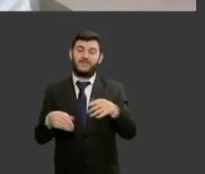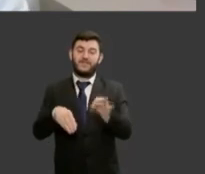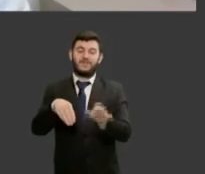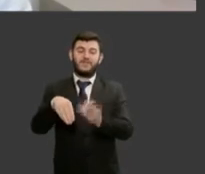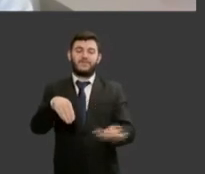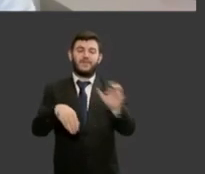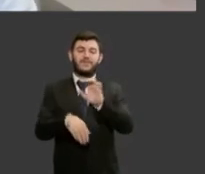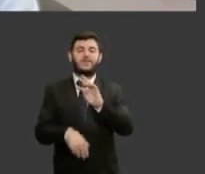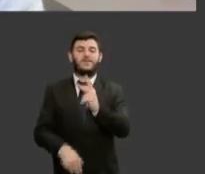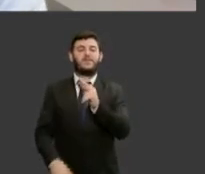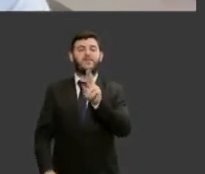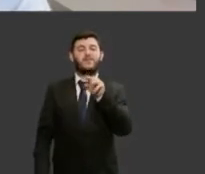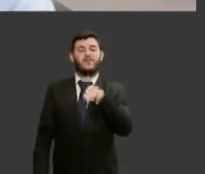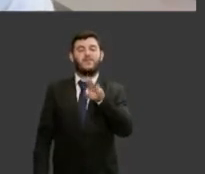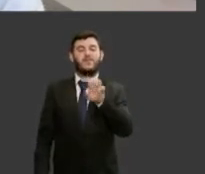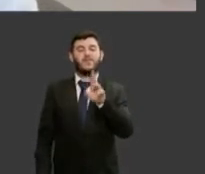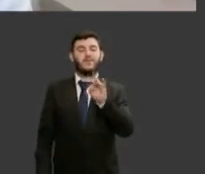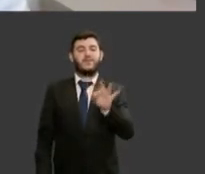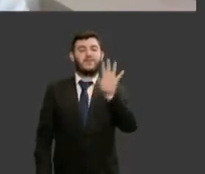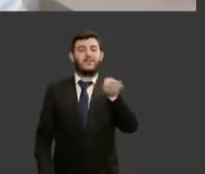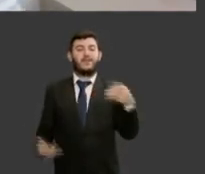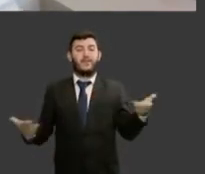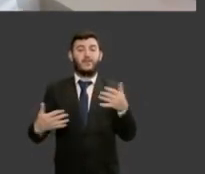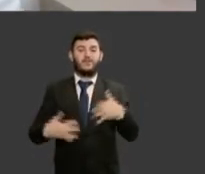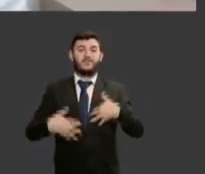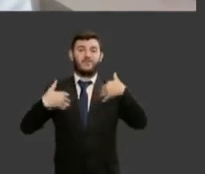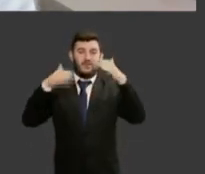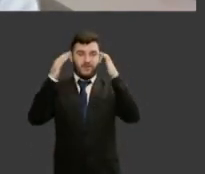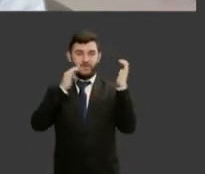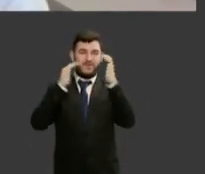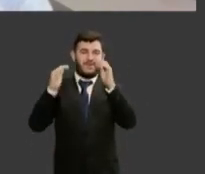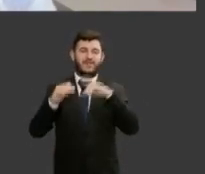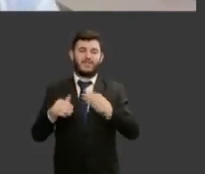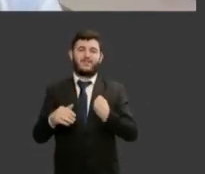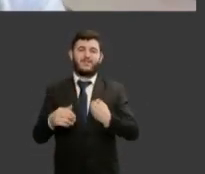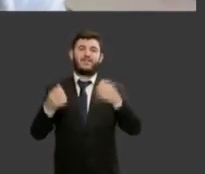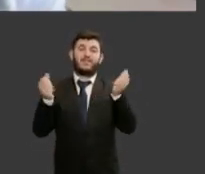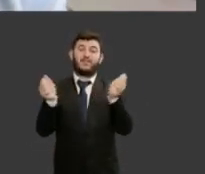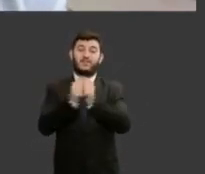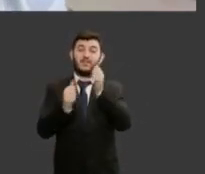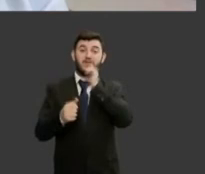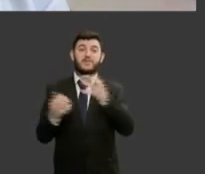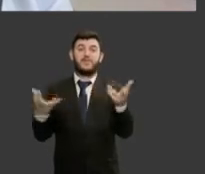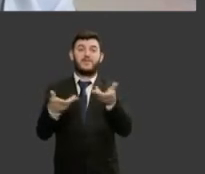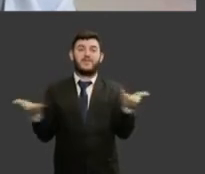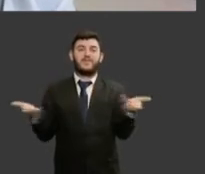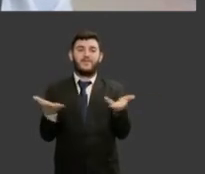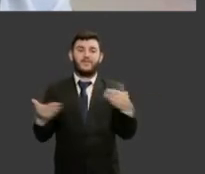e me senti muito honrada estar ao lado dessas mulheres maravilhosas no dia de hoje muito obrigada